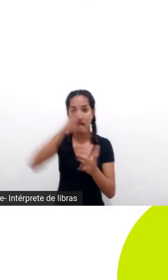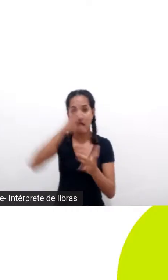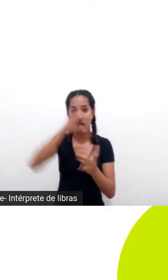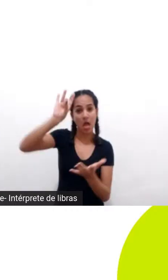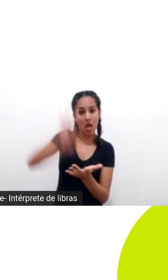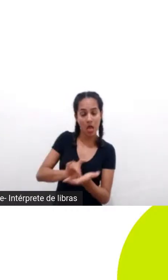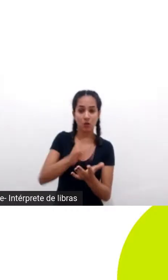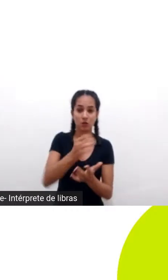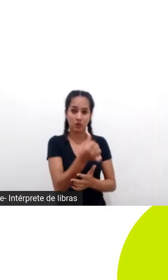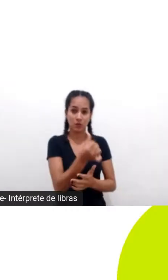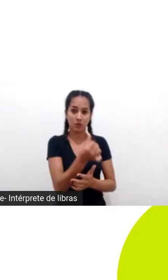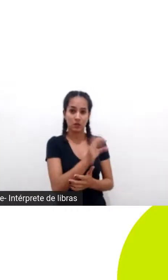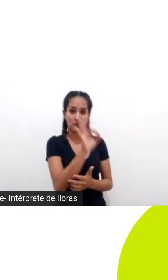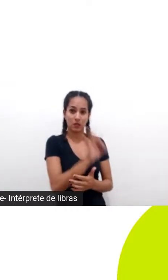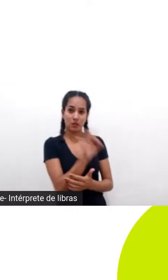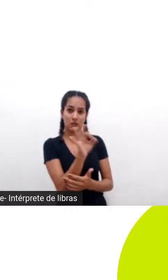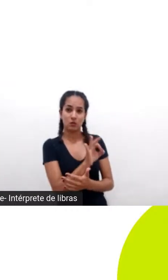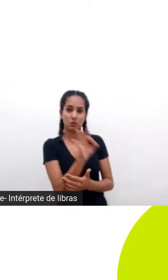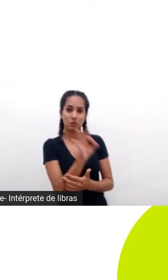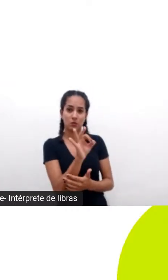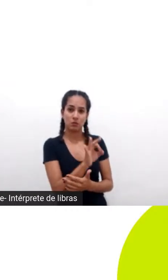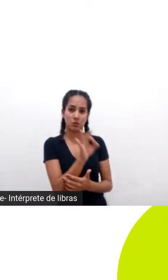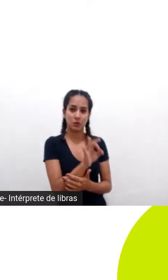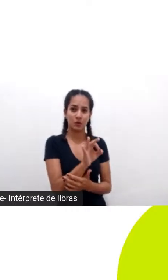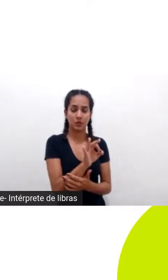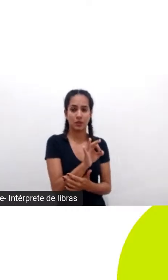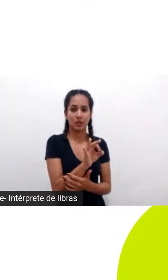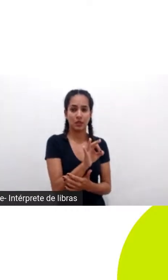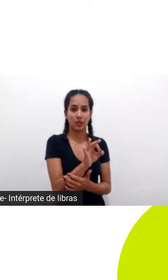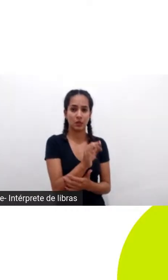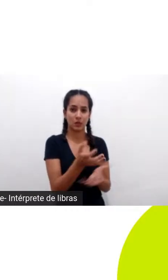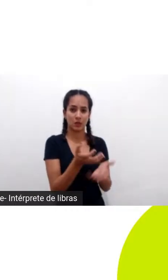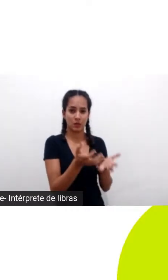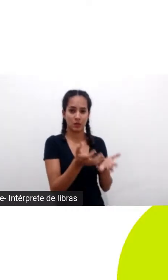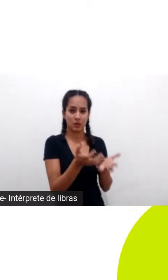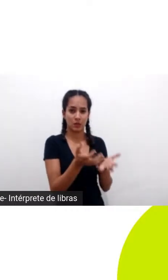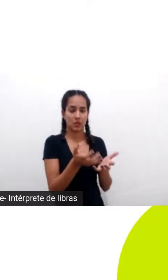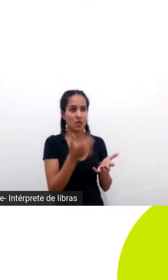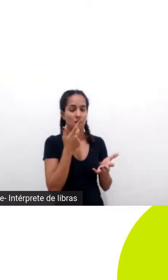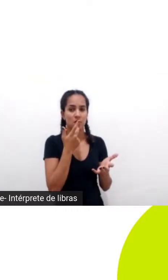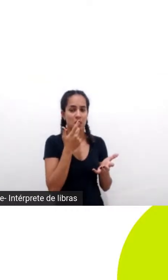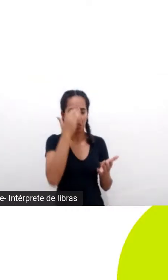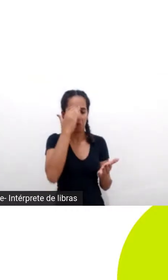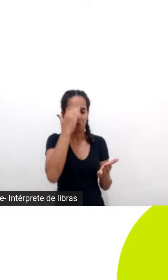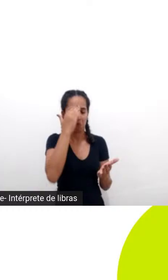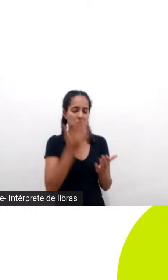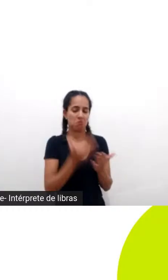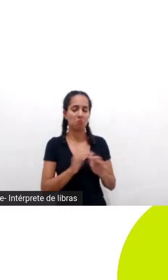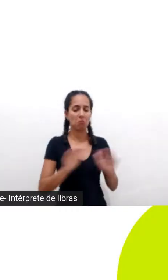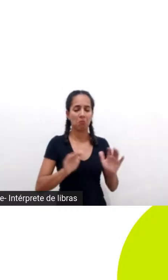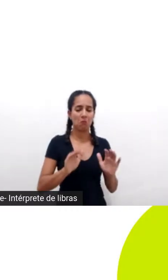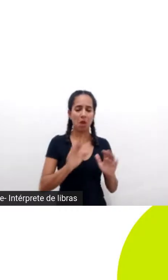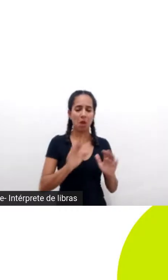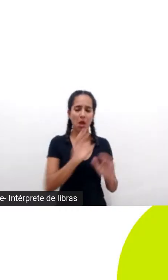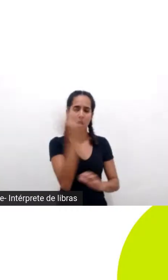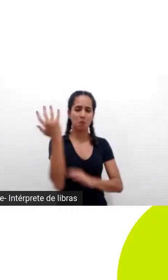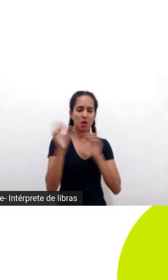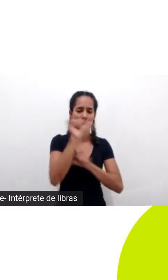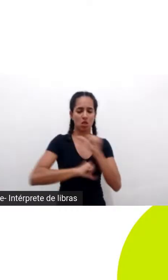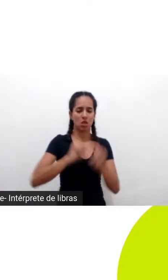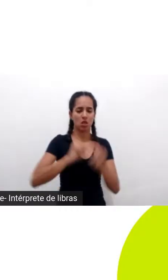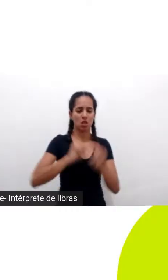provavelmente estão ligados a correntes que querem de uma corrente negacionista perante as mudanças climáticas tá